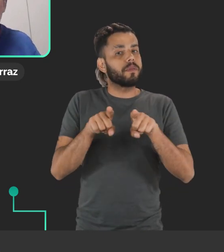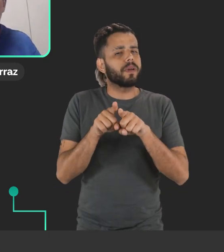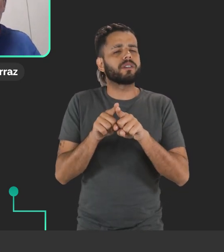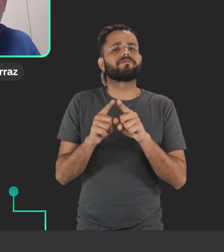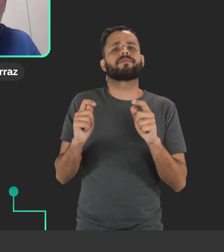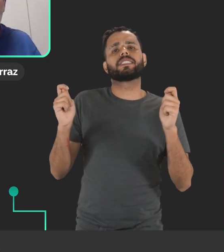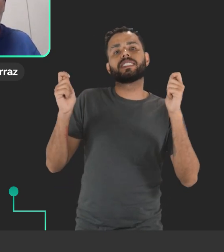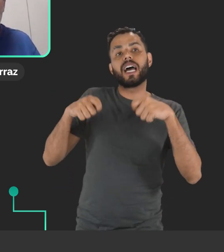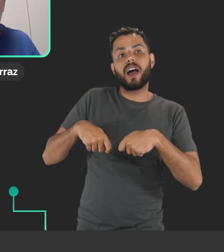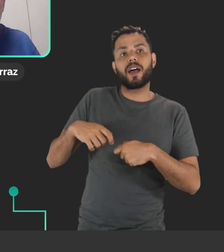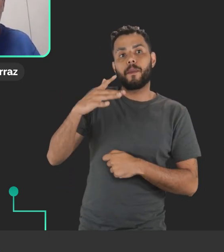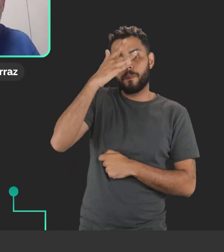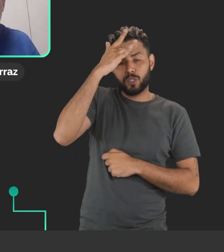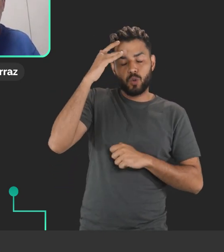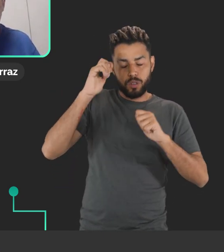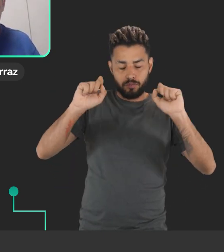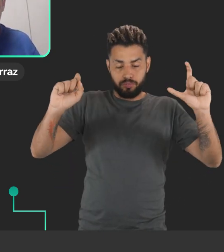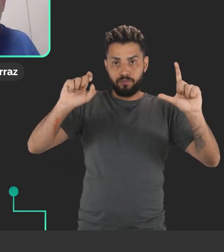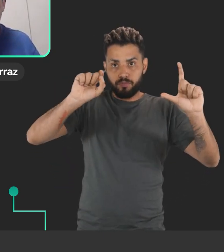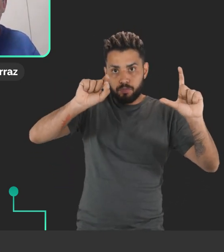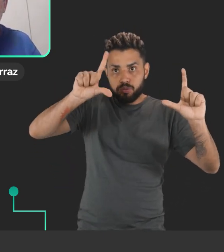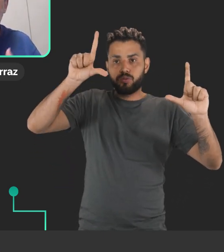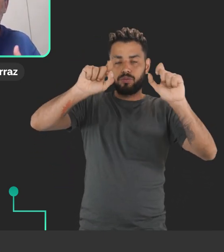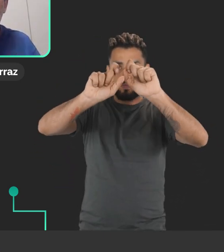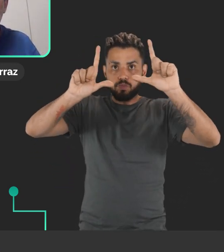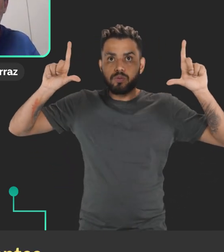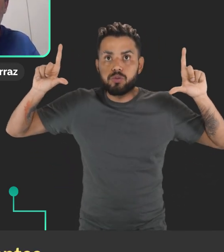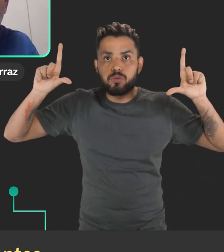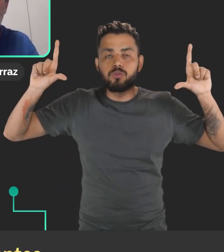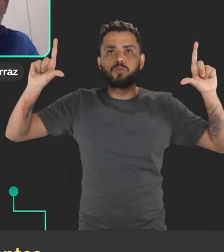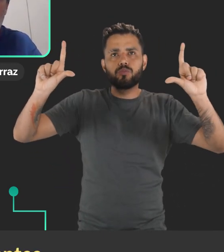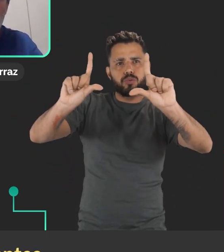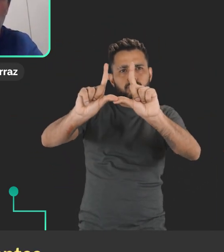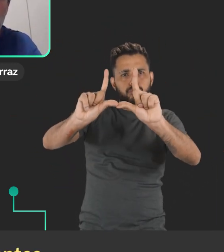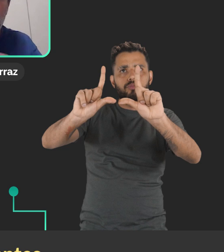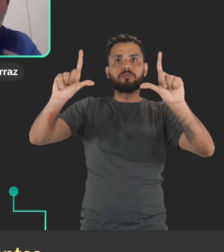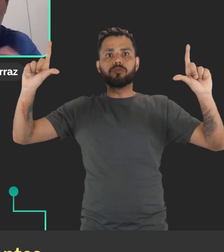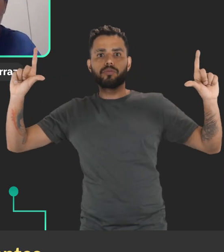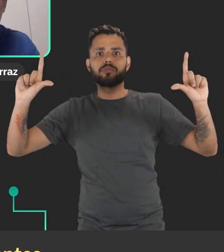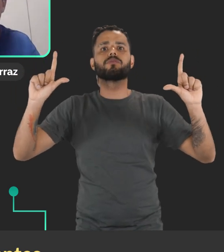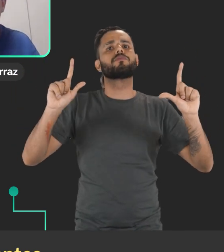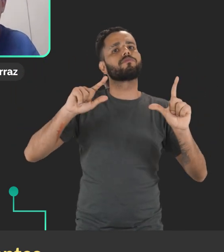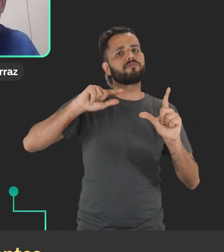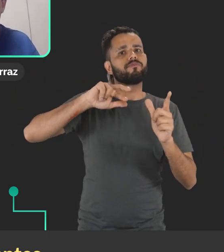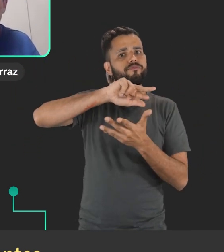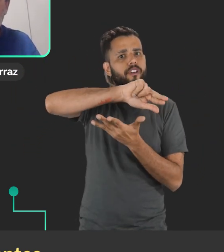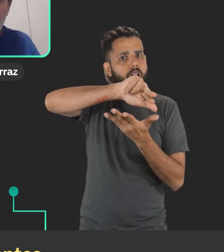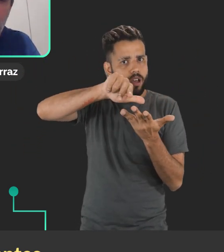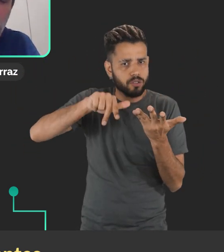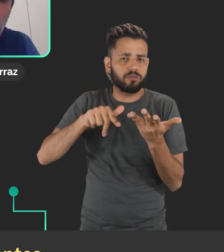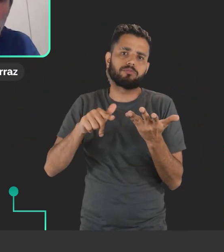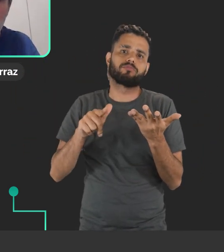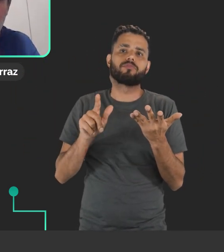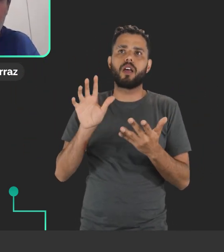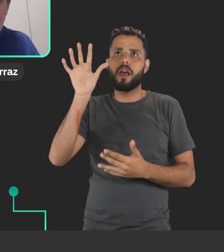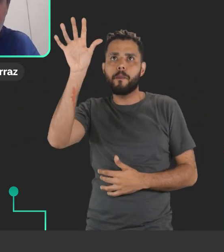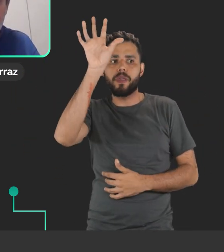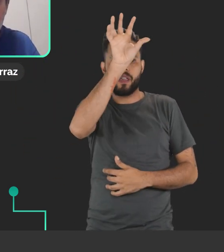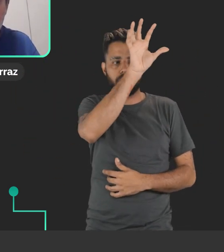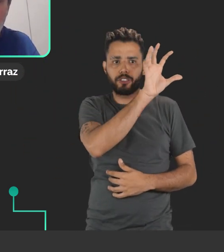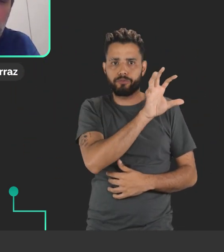Permitir que os usuários possam aumentar e diminuir, dar um zoom, né, em determinados ambientes, entre um pouco,